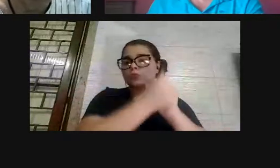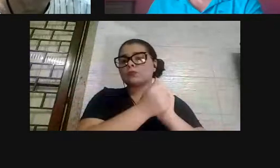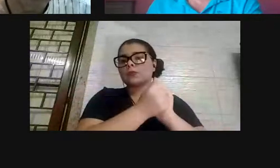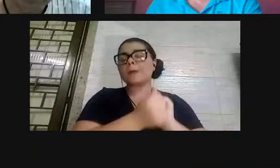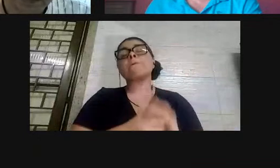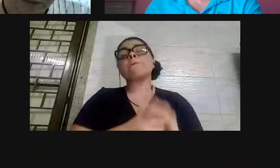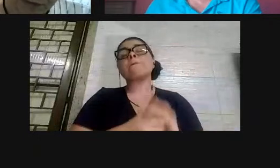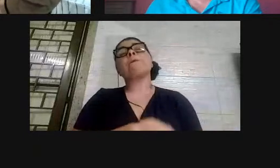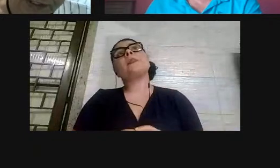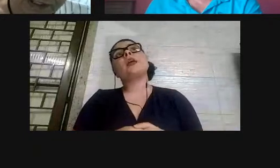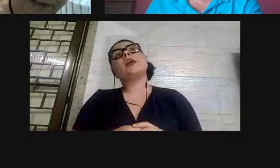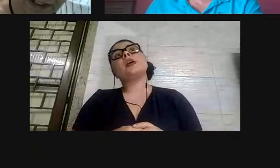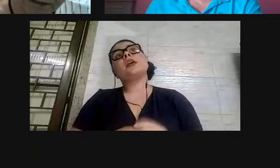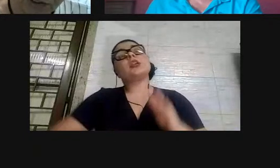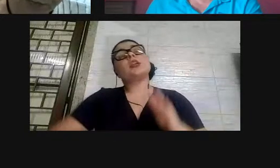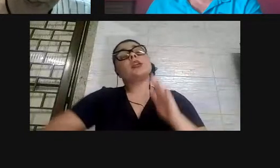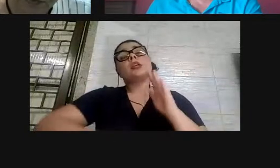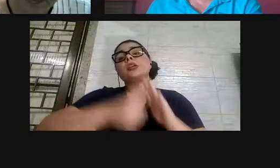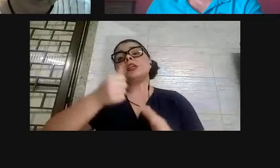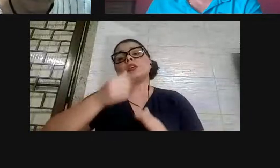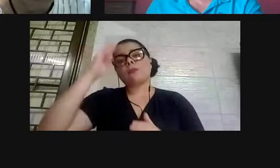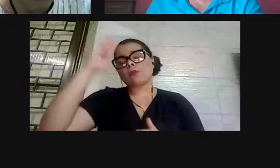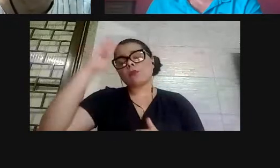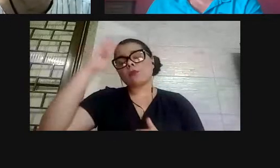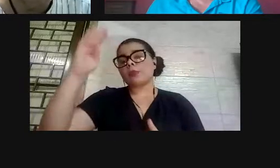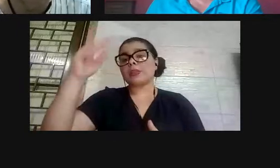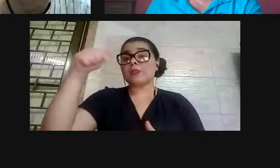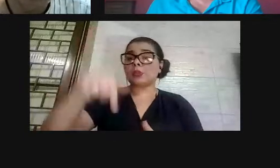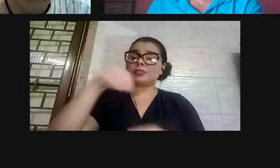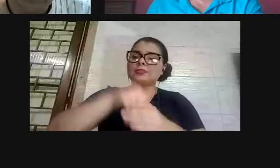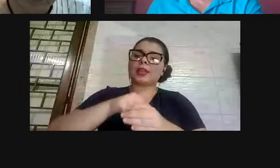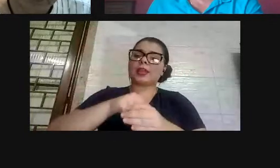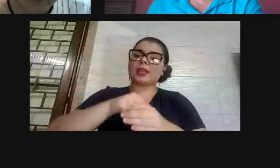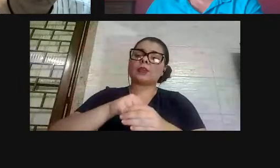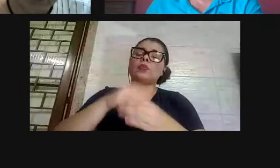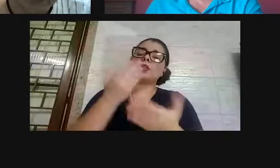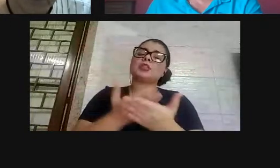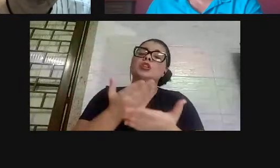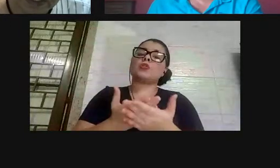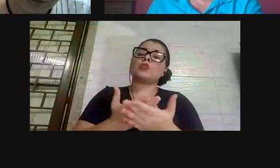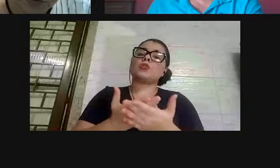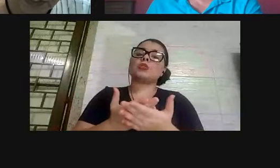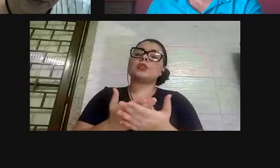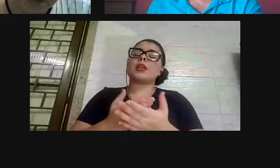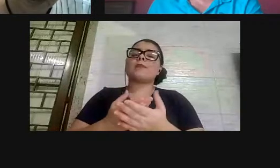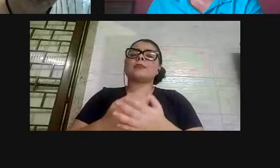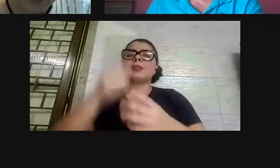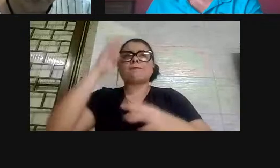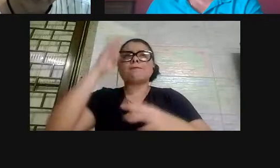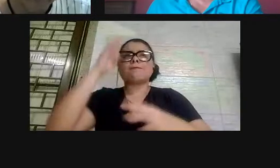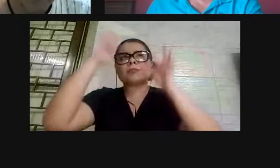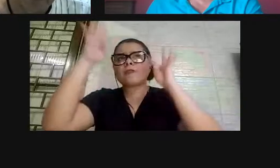Esse é o primeiro ponto fundamental. Então, a sala de aula é um espaço crítico de reflexão, um espaço crítico de debate, um espaço crítico de